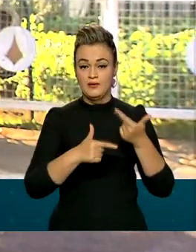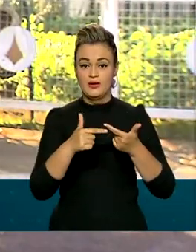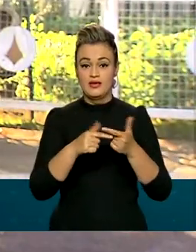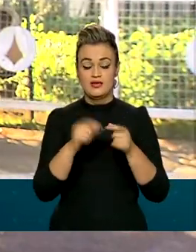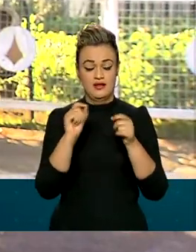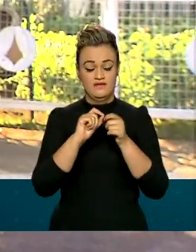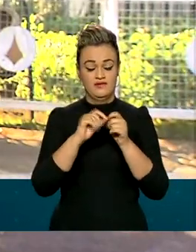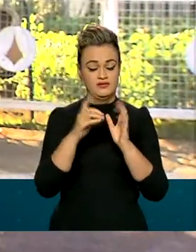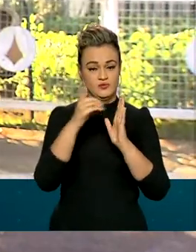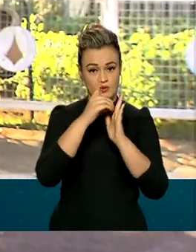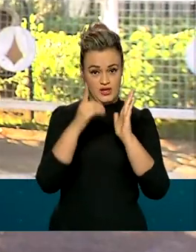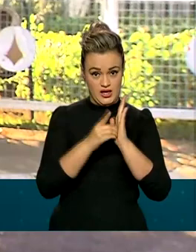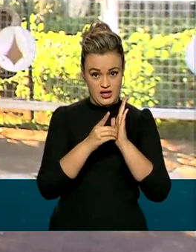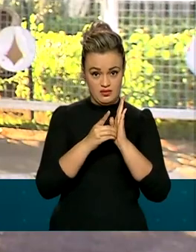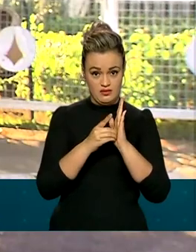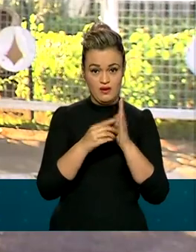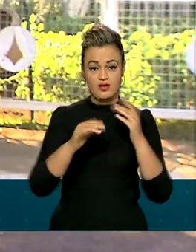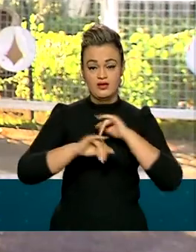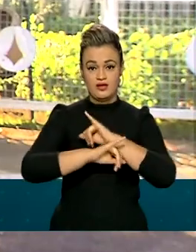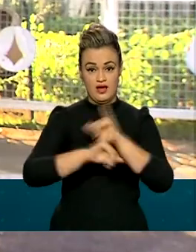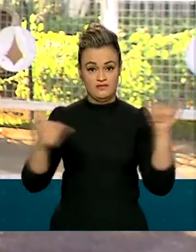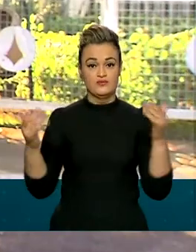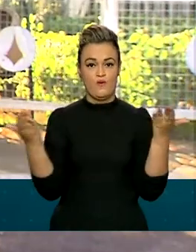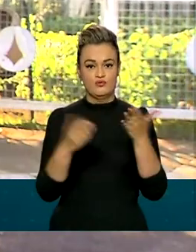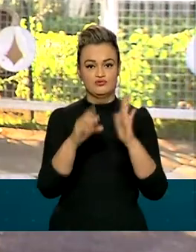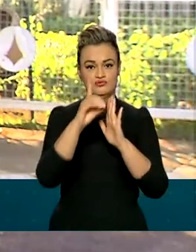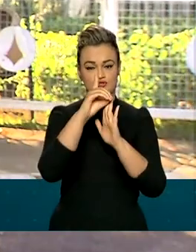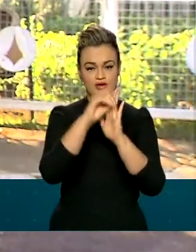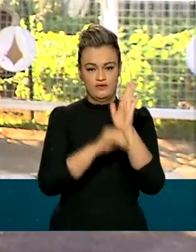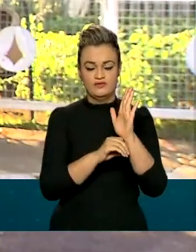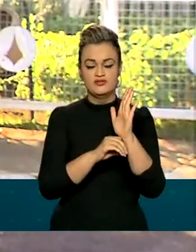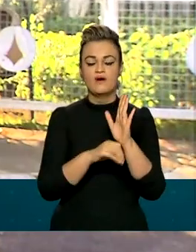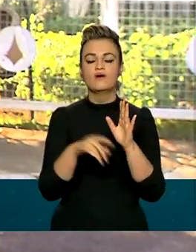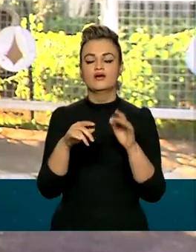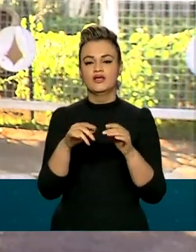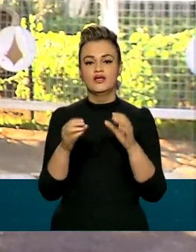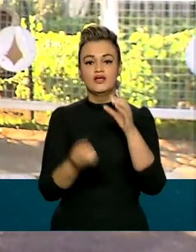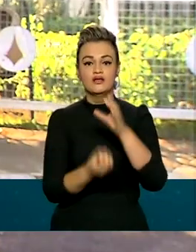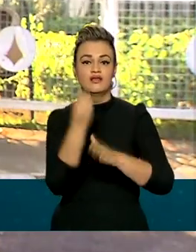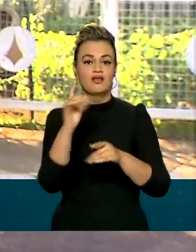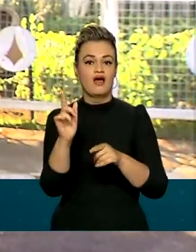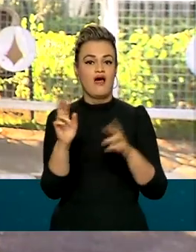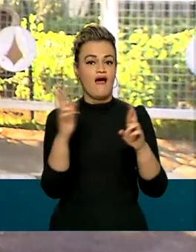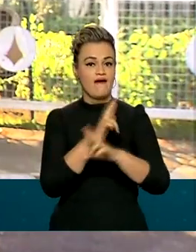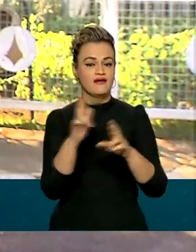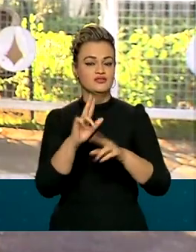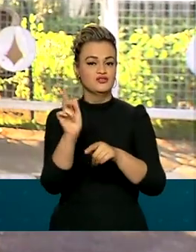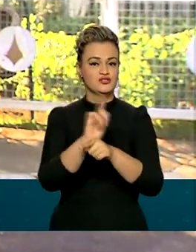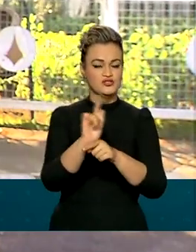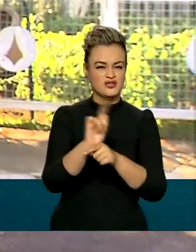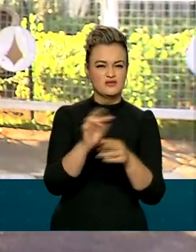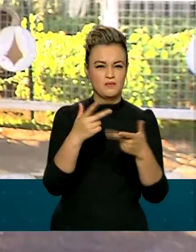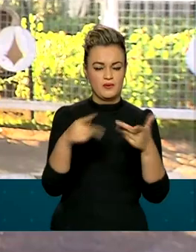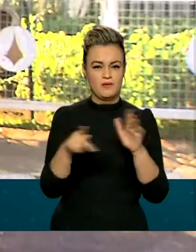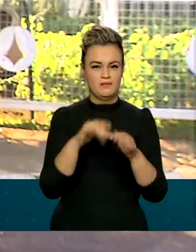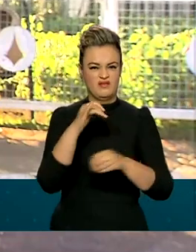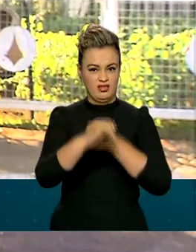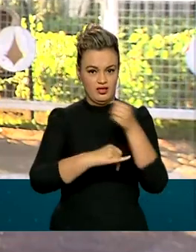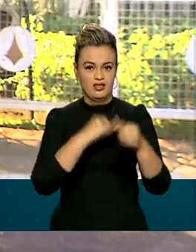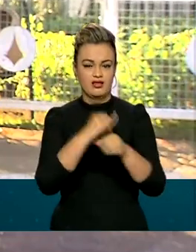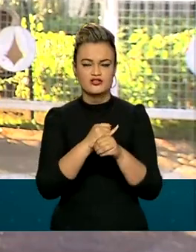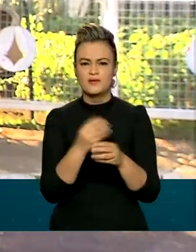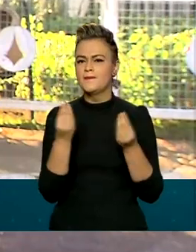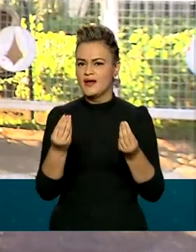ele foi publicado hoje no Diário Oficial da União, que cria a rede federal de gestão e de incidentes cibernéticos. A medida